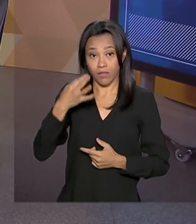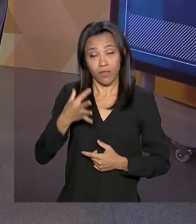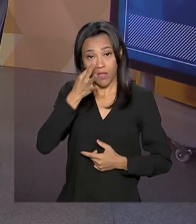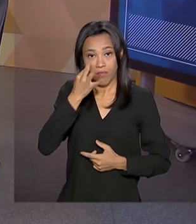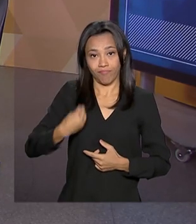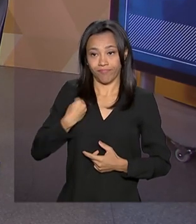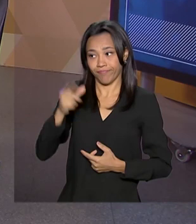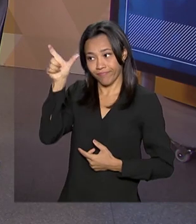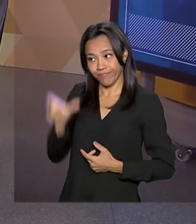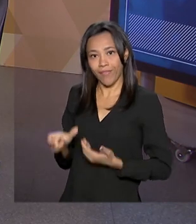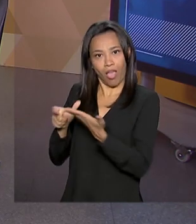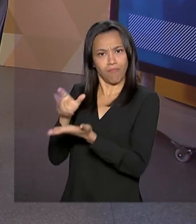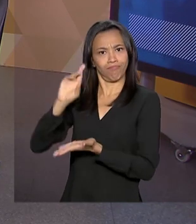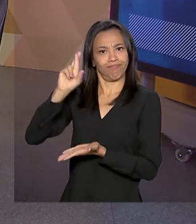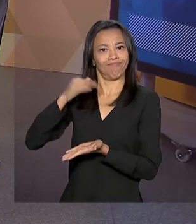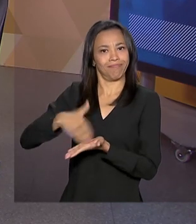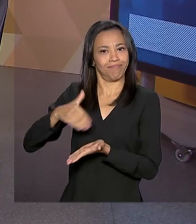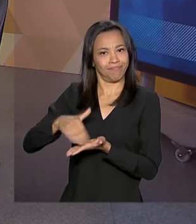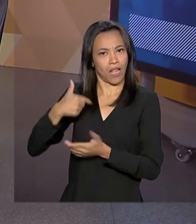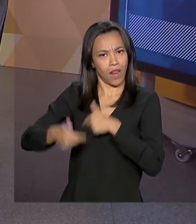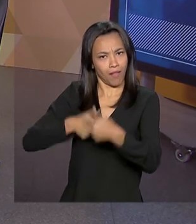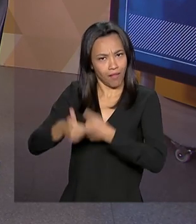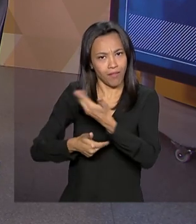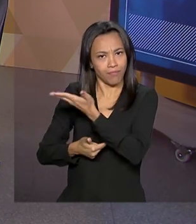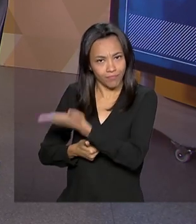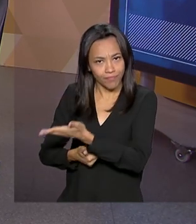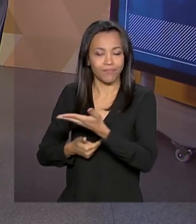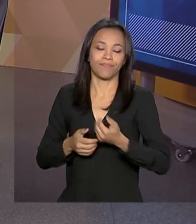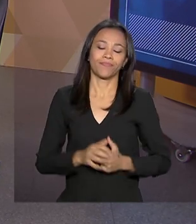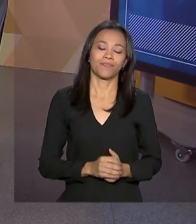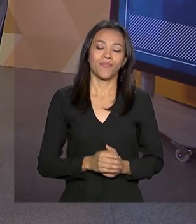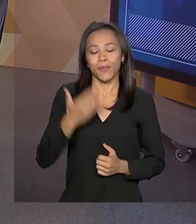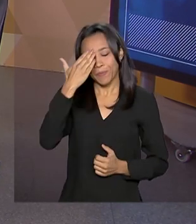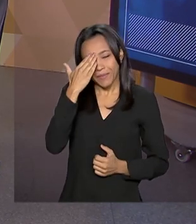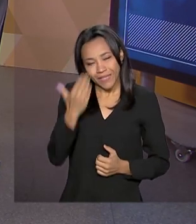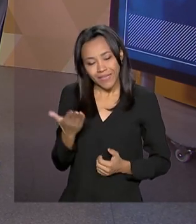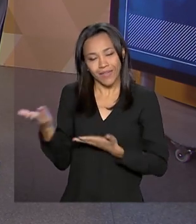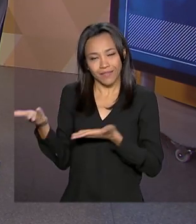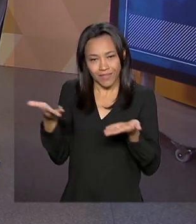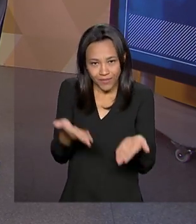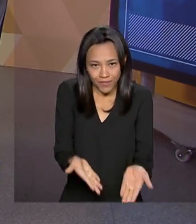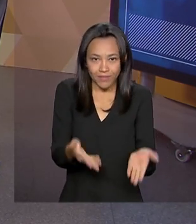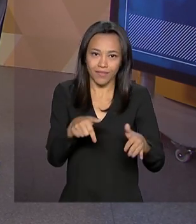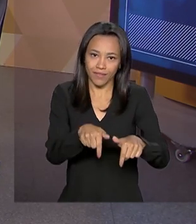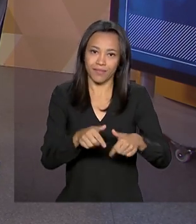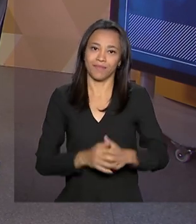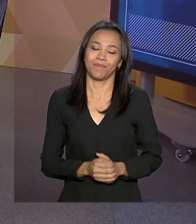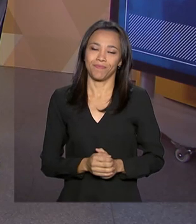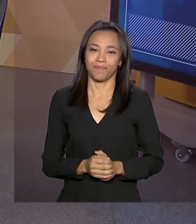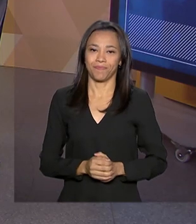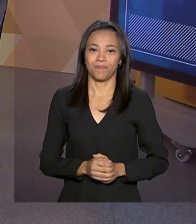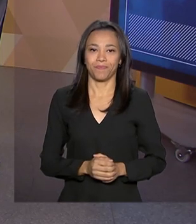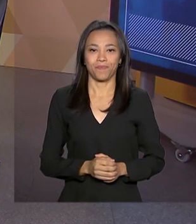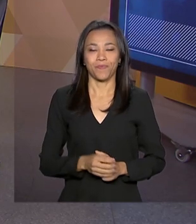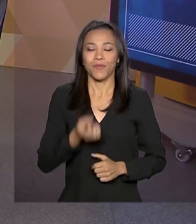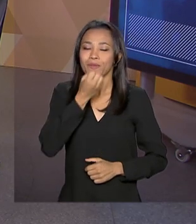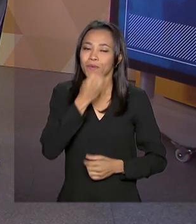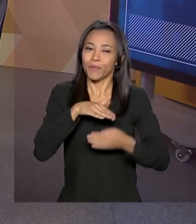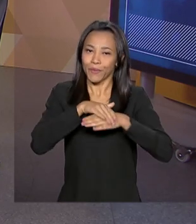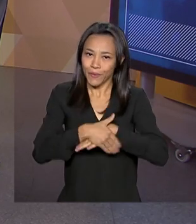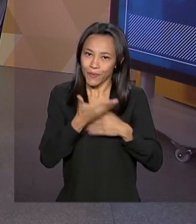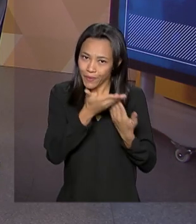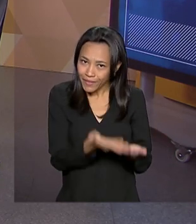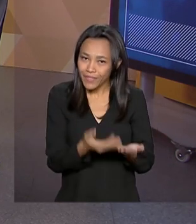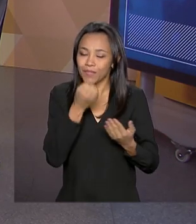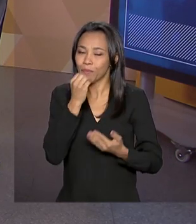secretário responsável por esse trabalho, Luciano Chin. Muito obrigado pela presença aqui no Brasil em Pauta, secretário. Boa noite, Paulo.